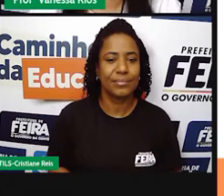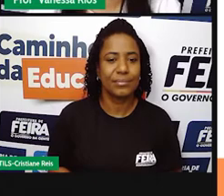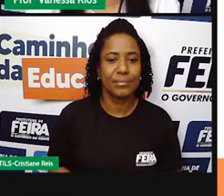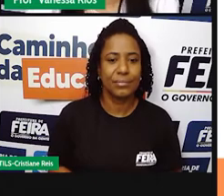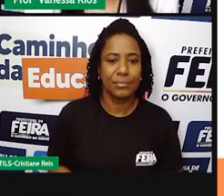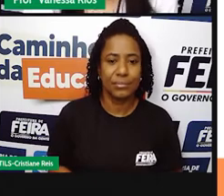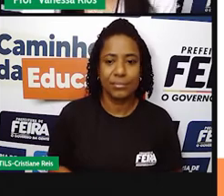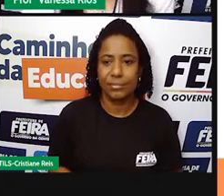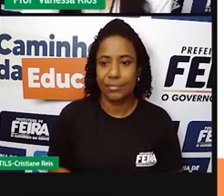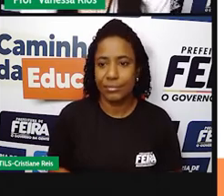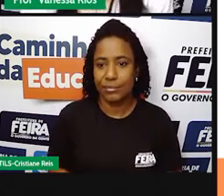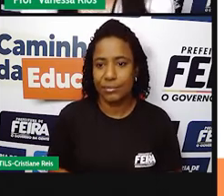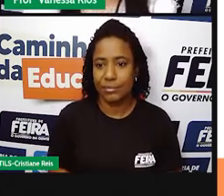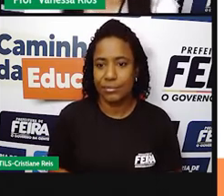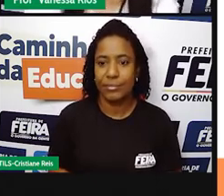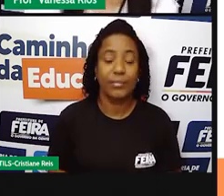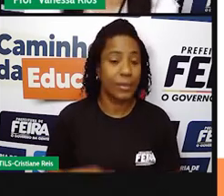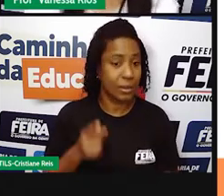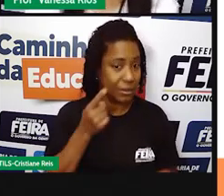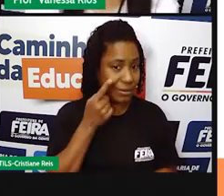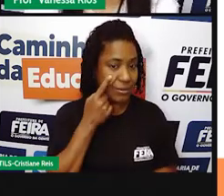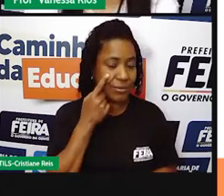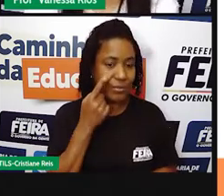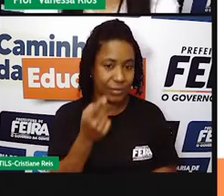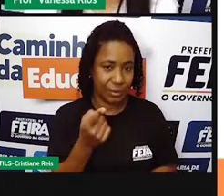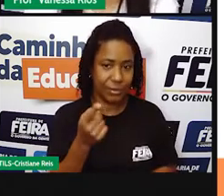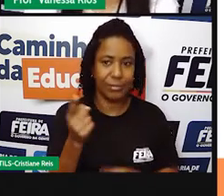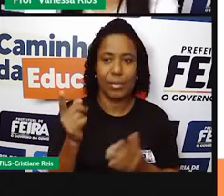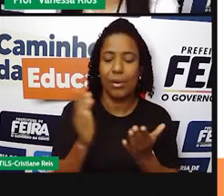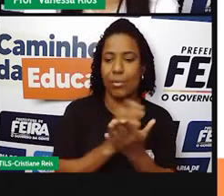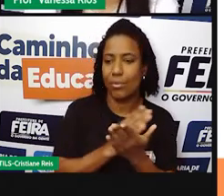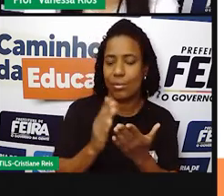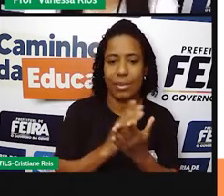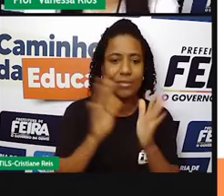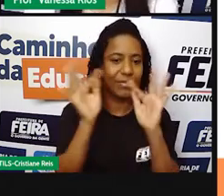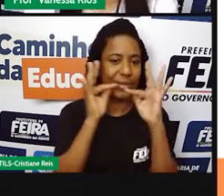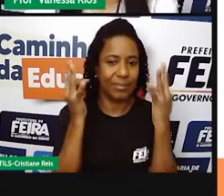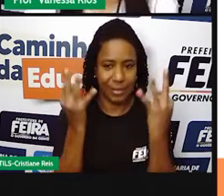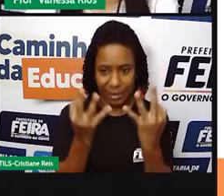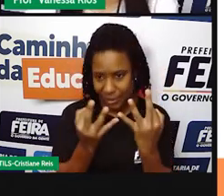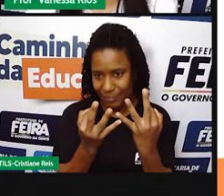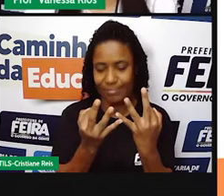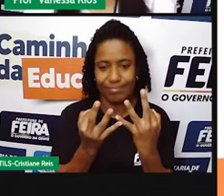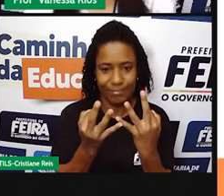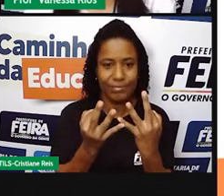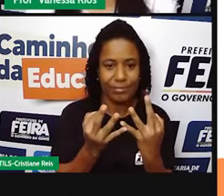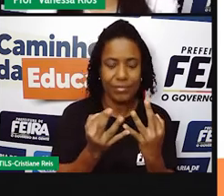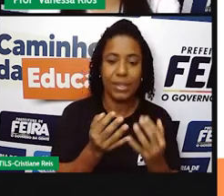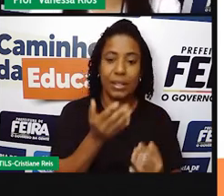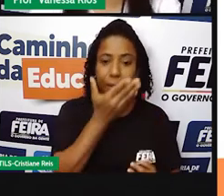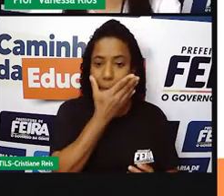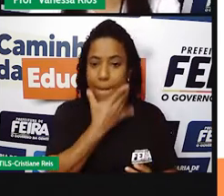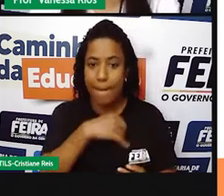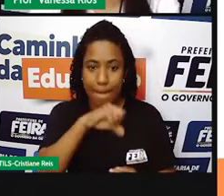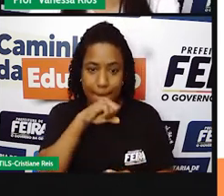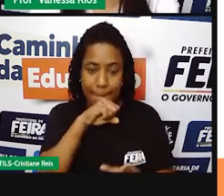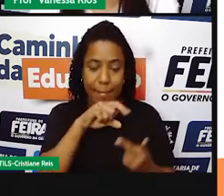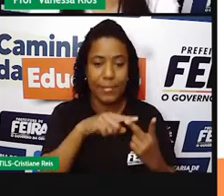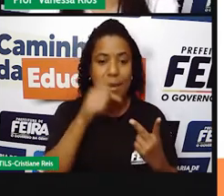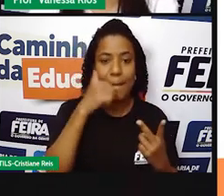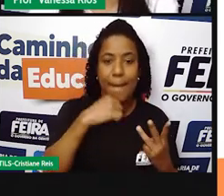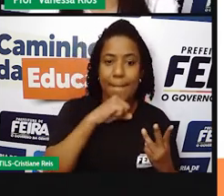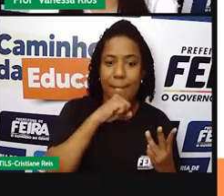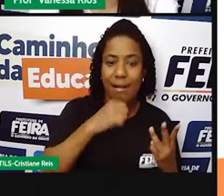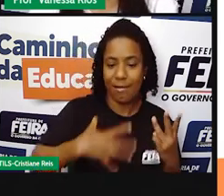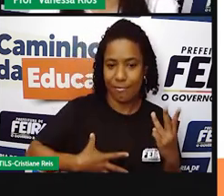E a gente observa aí a existência de famílias que são formadas aí não só por pai, mãe e filhos, né? Mas